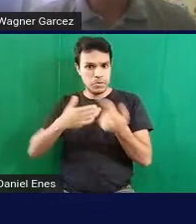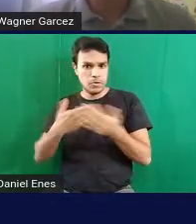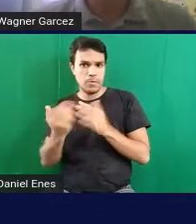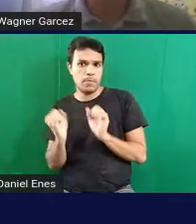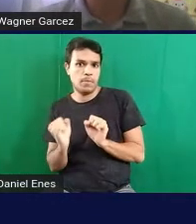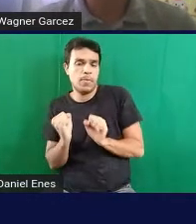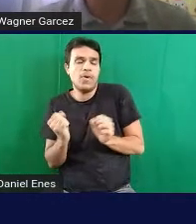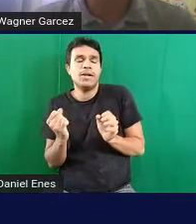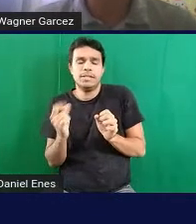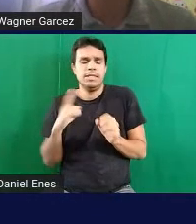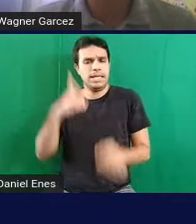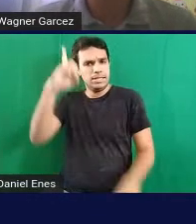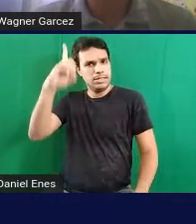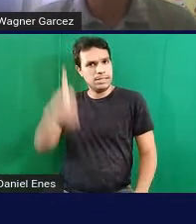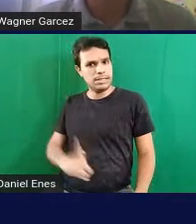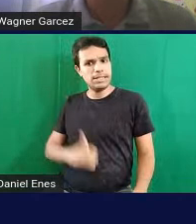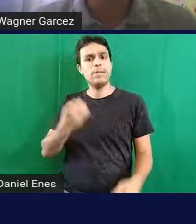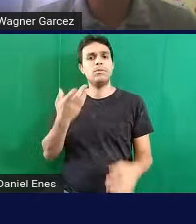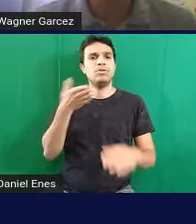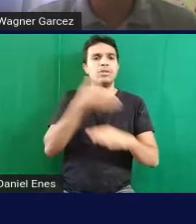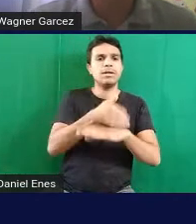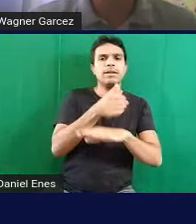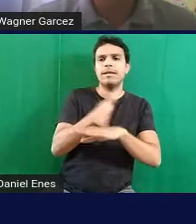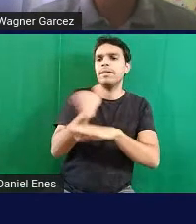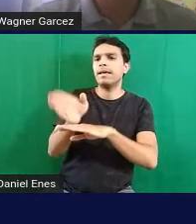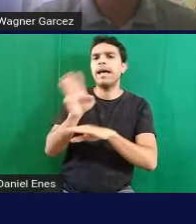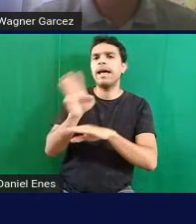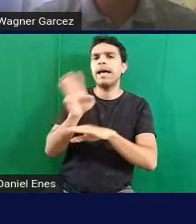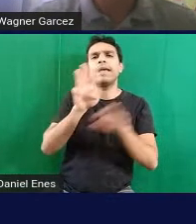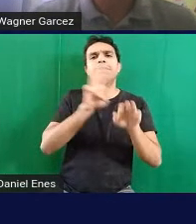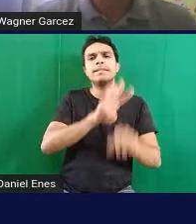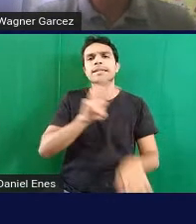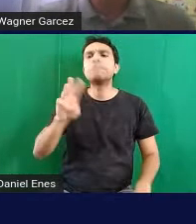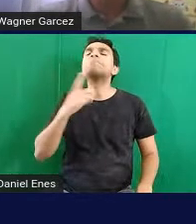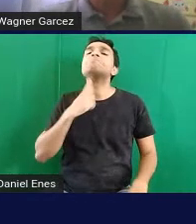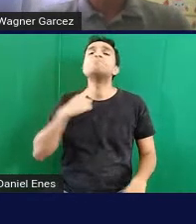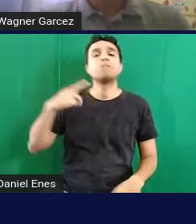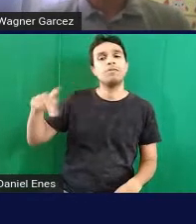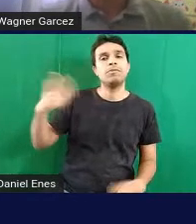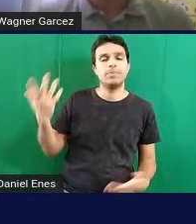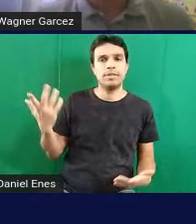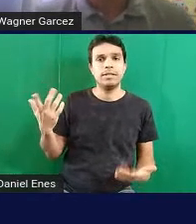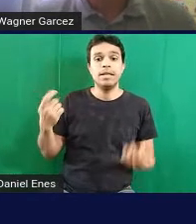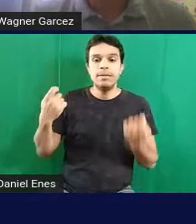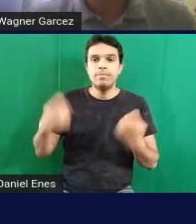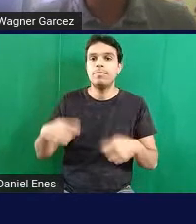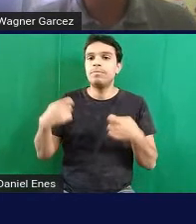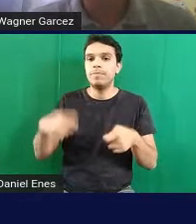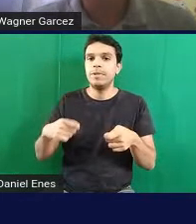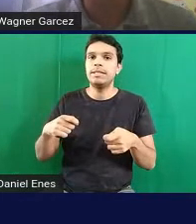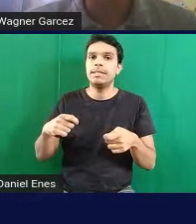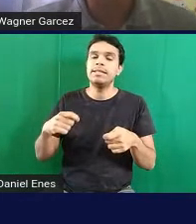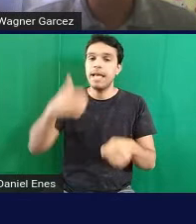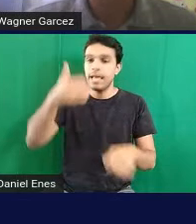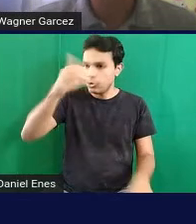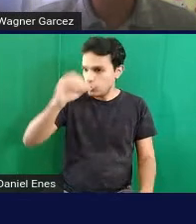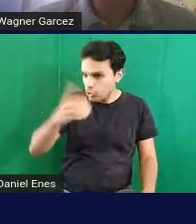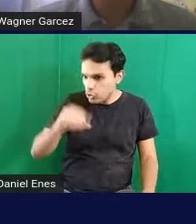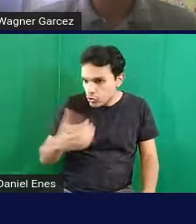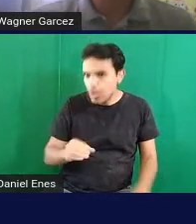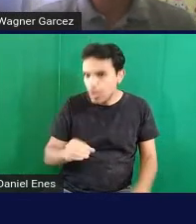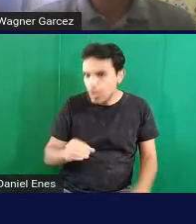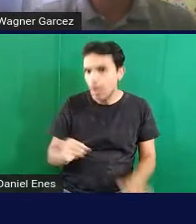e tem o direito de navegar, de acessar os sites que ela desejar. Eles precisam ser digitalmente acessíveis.